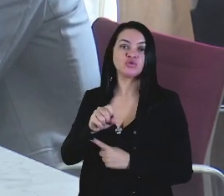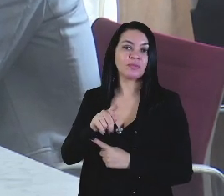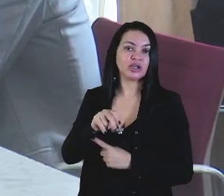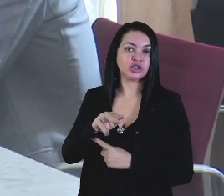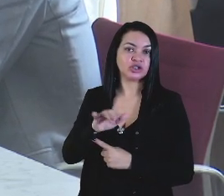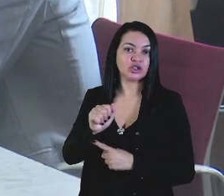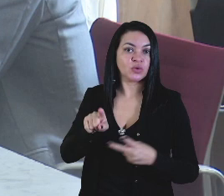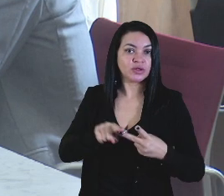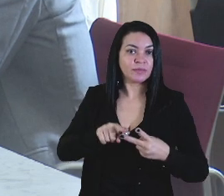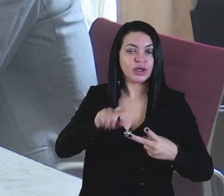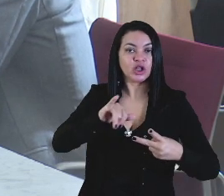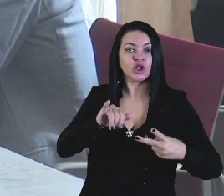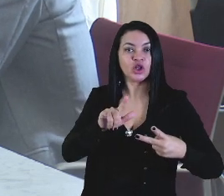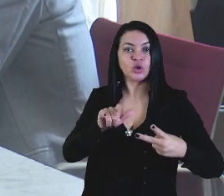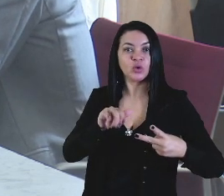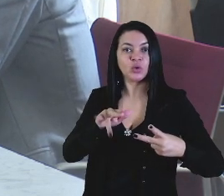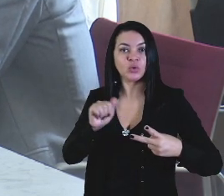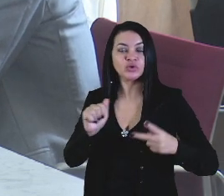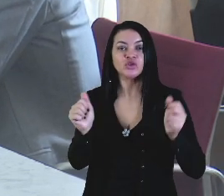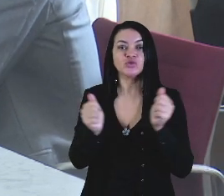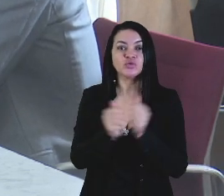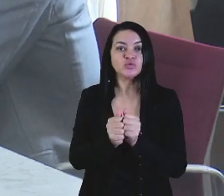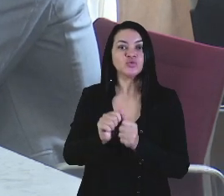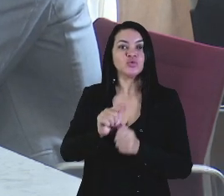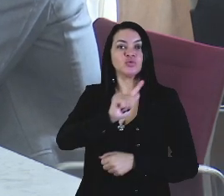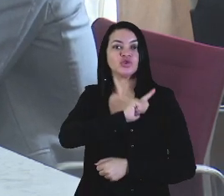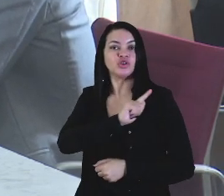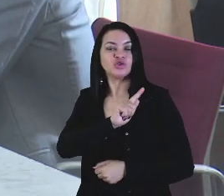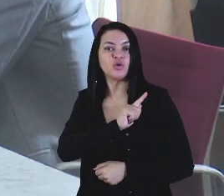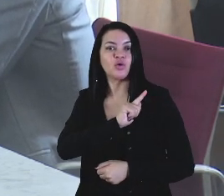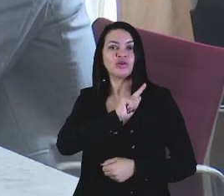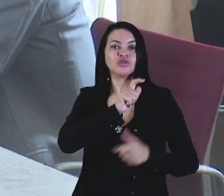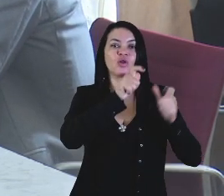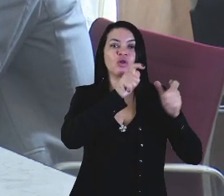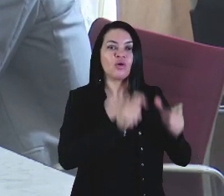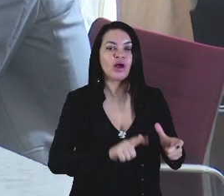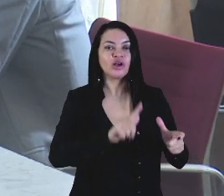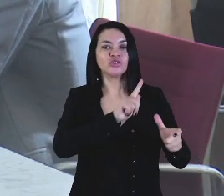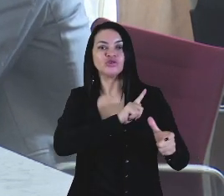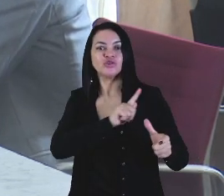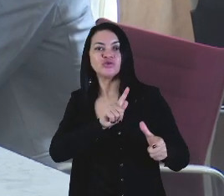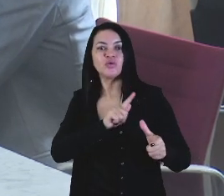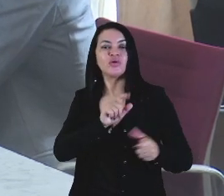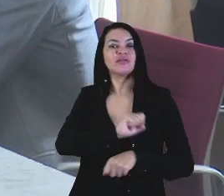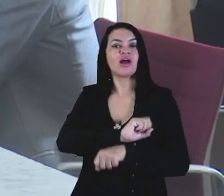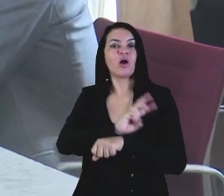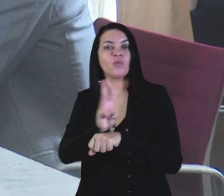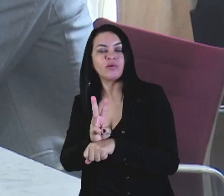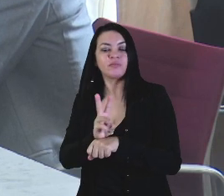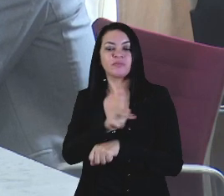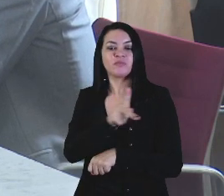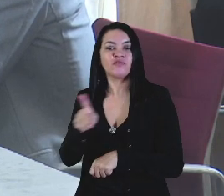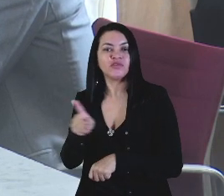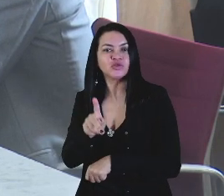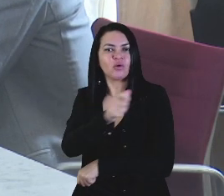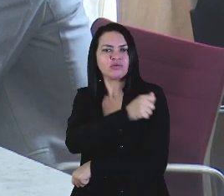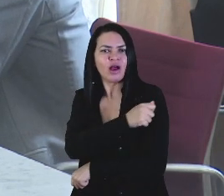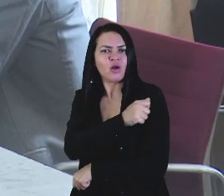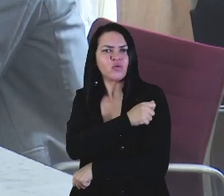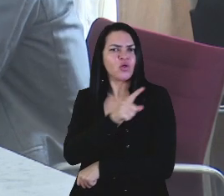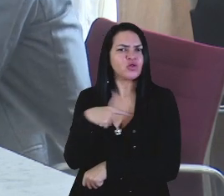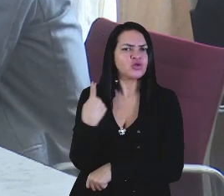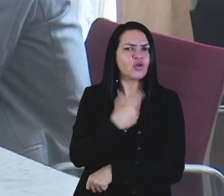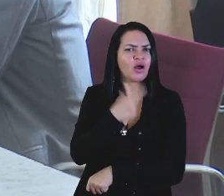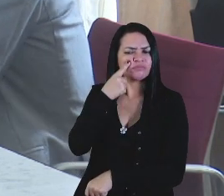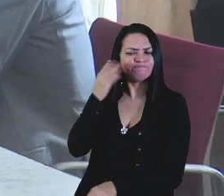e na reunião com gestores locais, municipais, gestores da UEMA, professores e alunos, constatamos que tínhamos